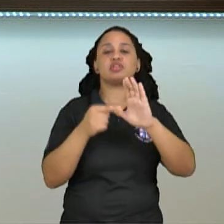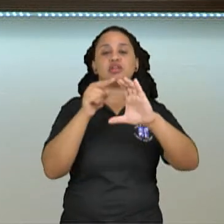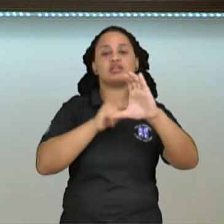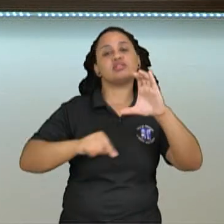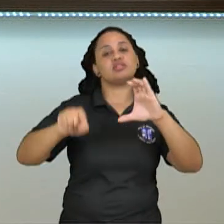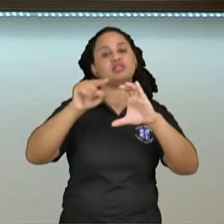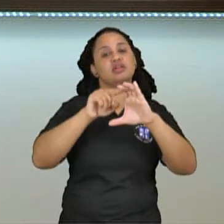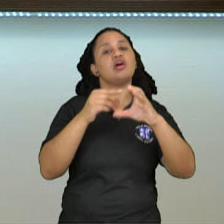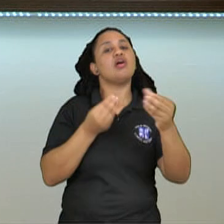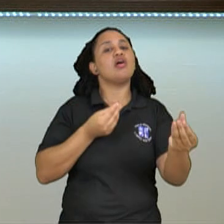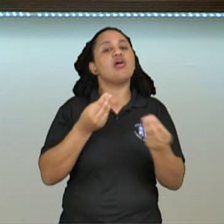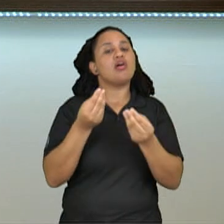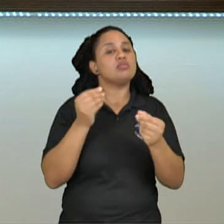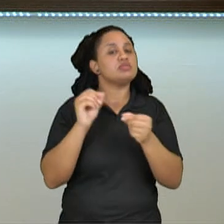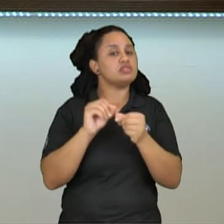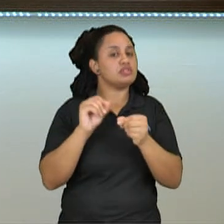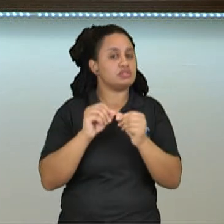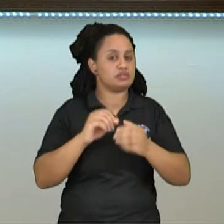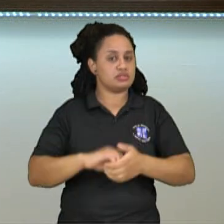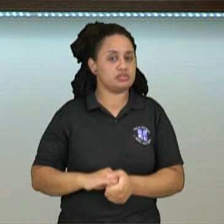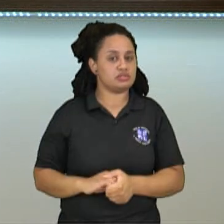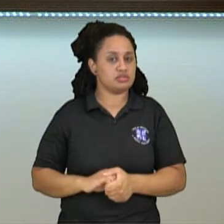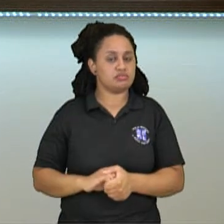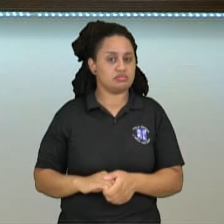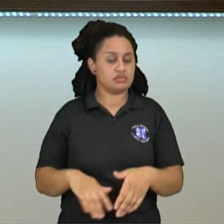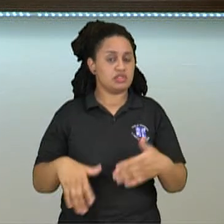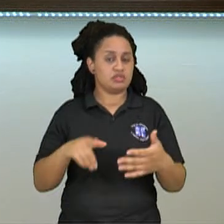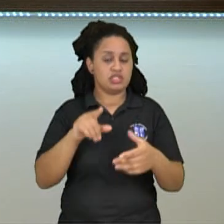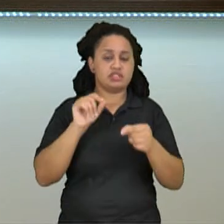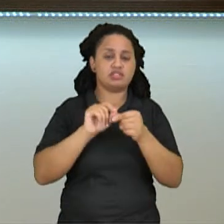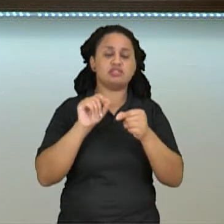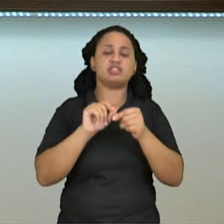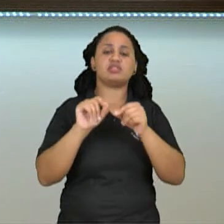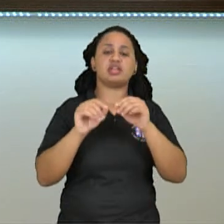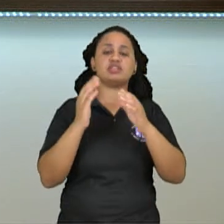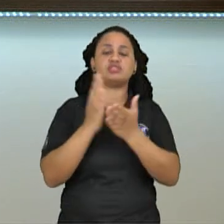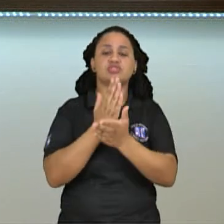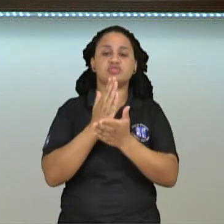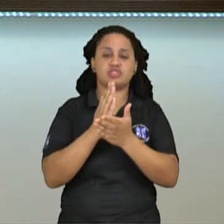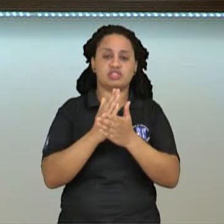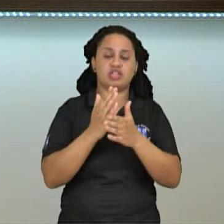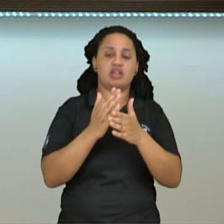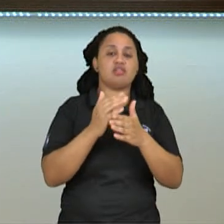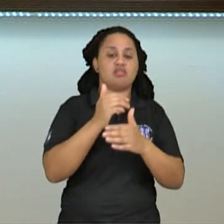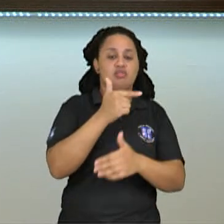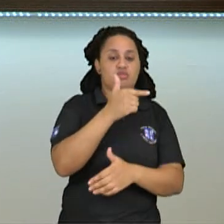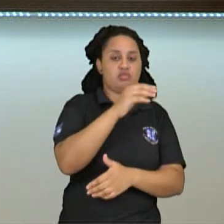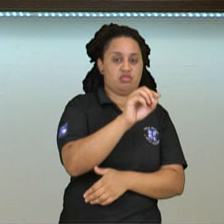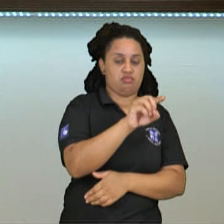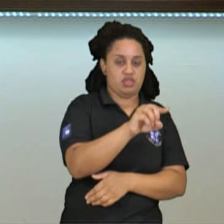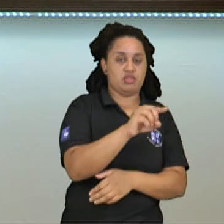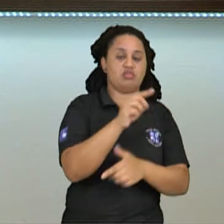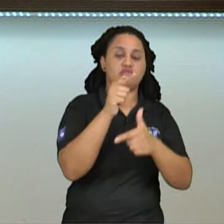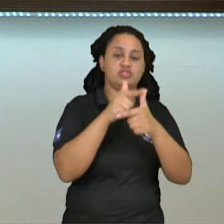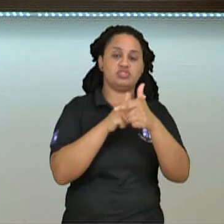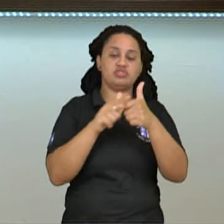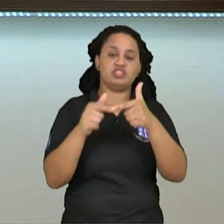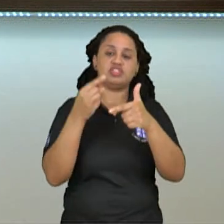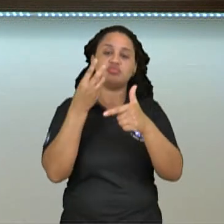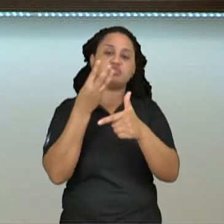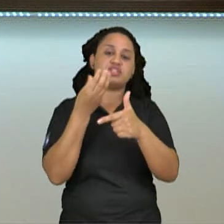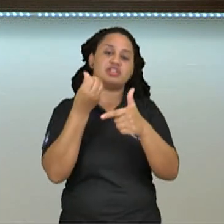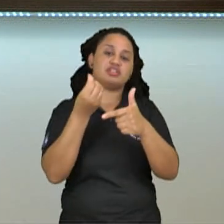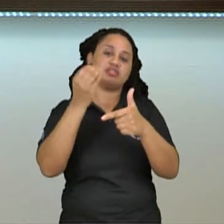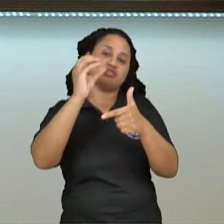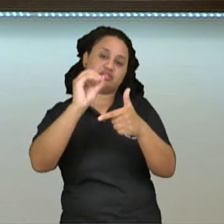Como que você vai representar esse ângulo? Você vai dividir esse ângulo de 2 mil graus por 360